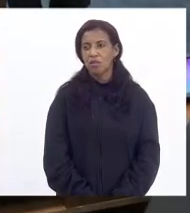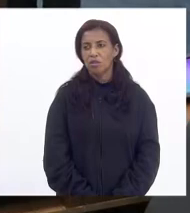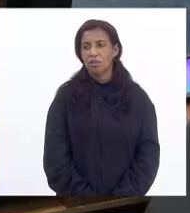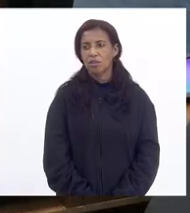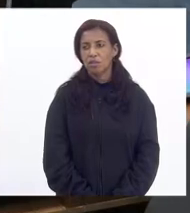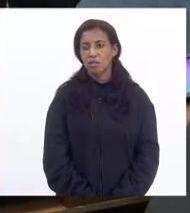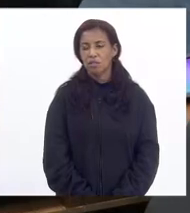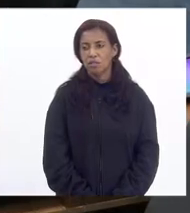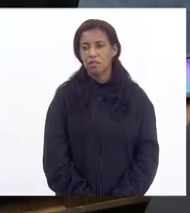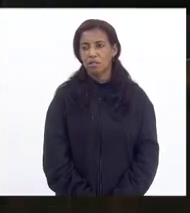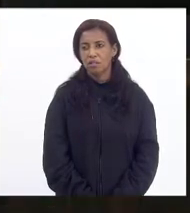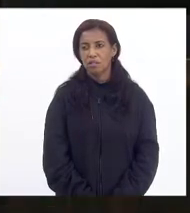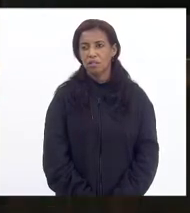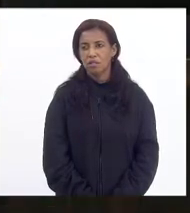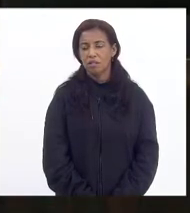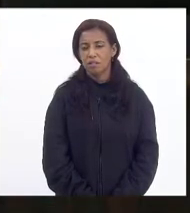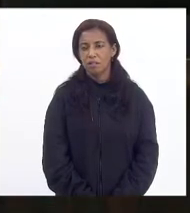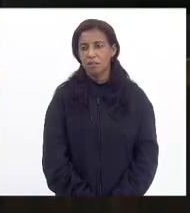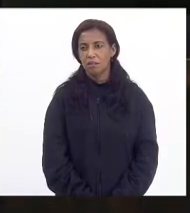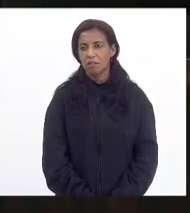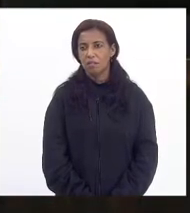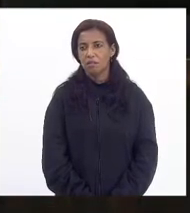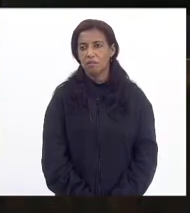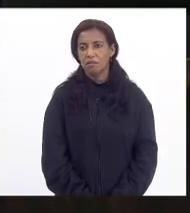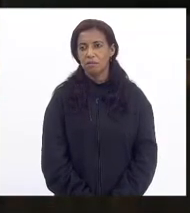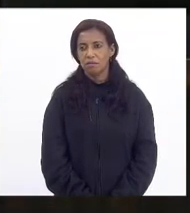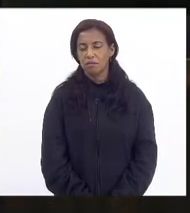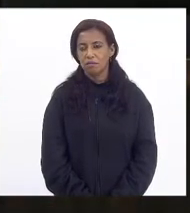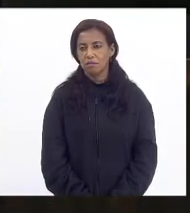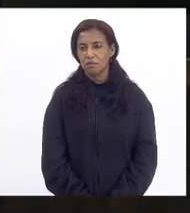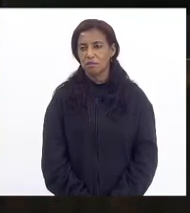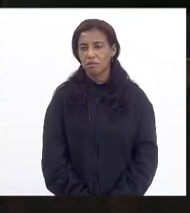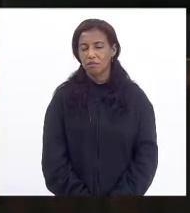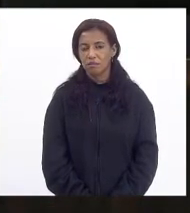Sobre o esporte e o fundo estadual.